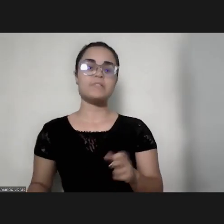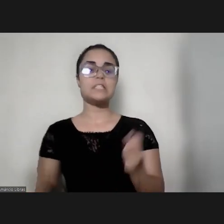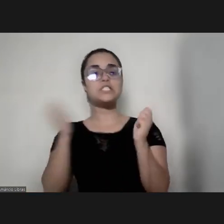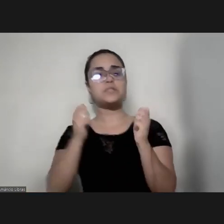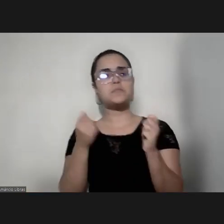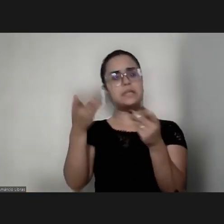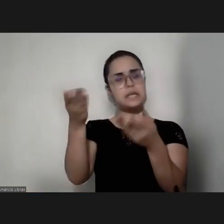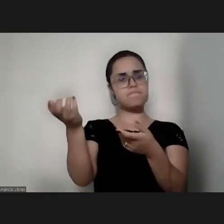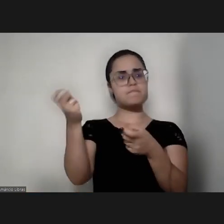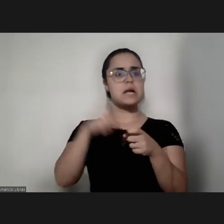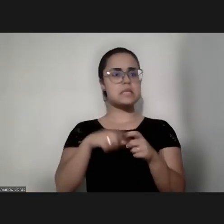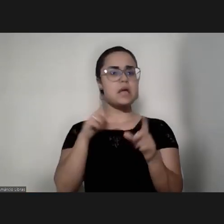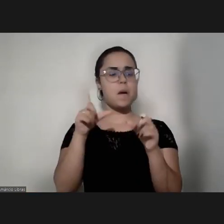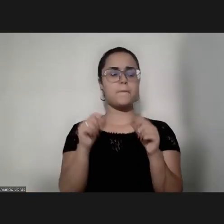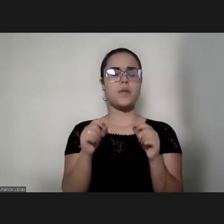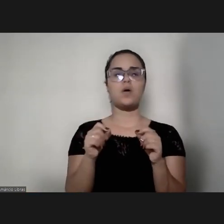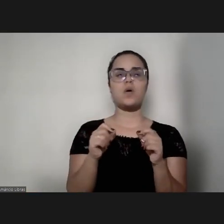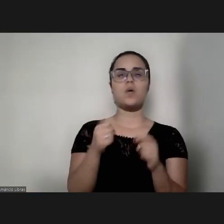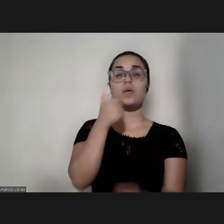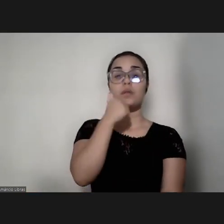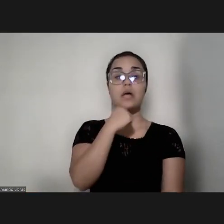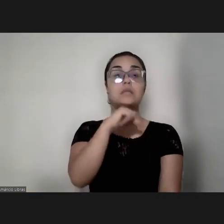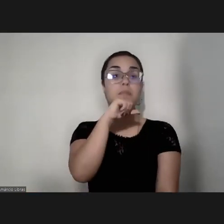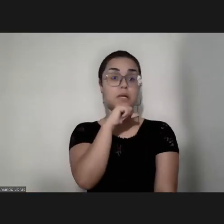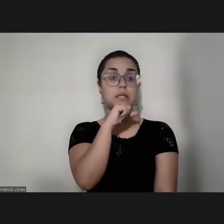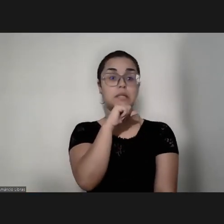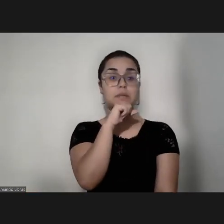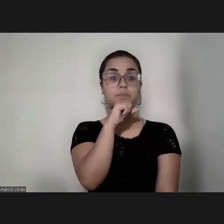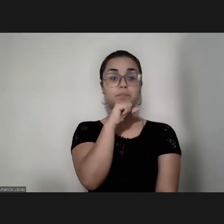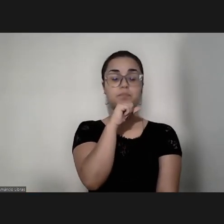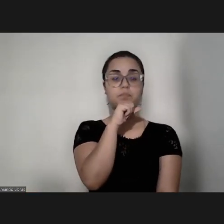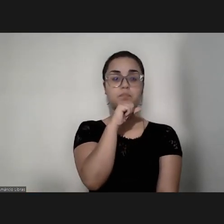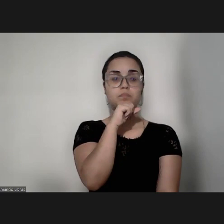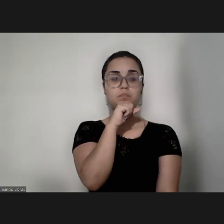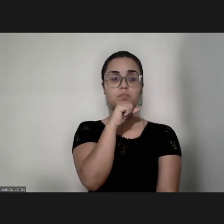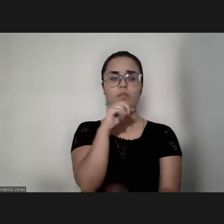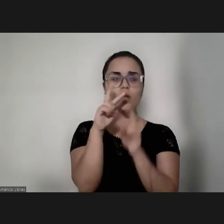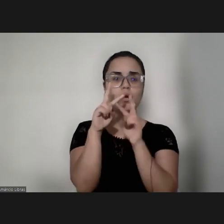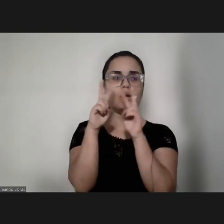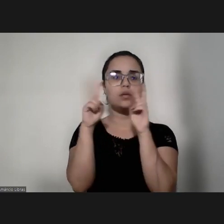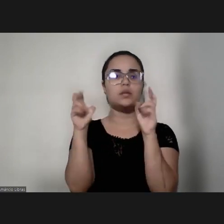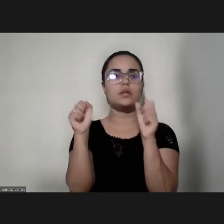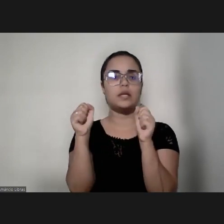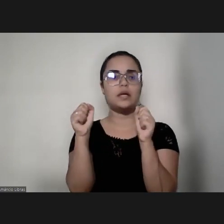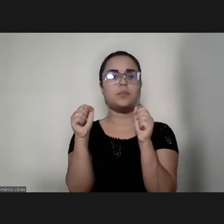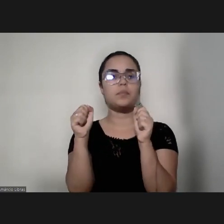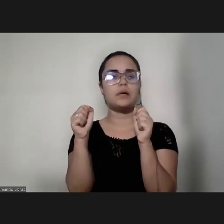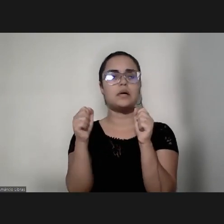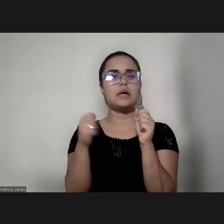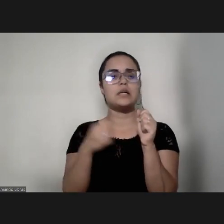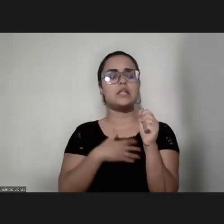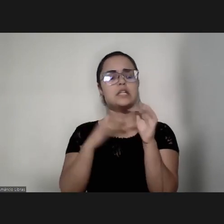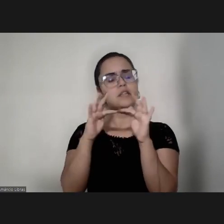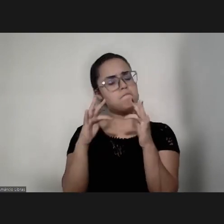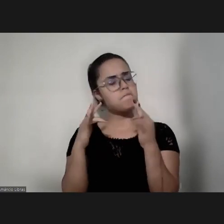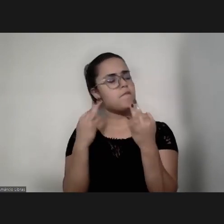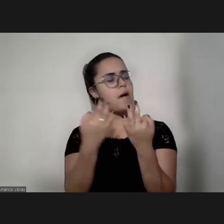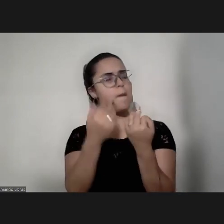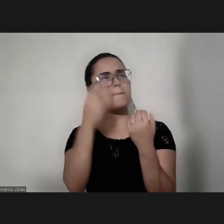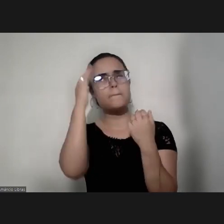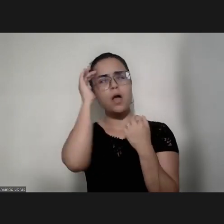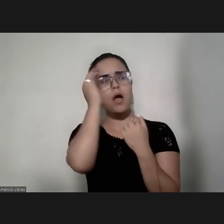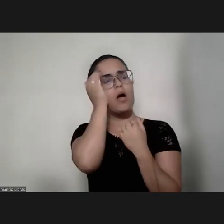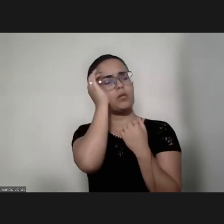pouco, né? Para as mães atípicas, sobre essa parentalidade consciente, porque quando a gente